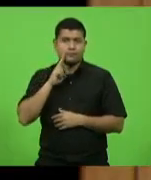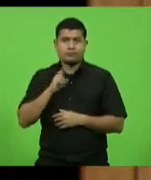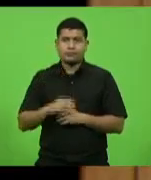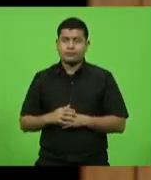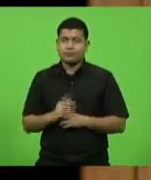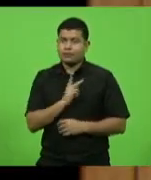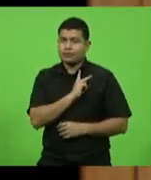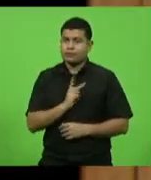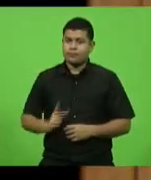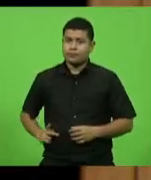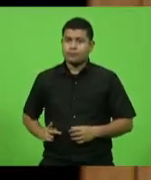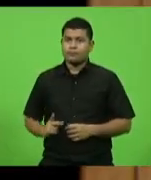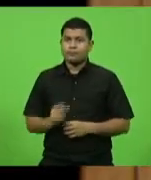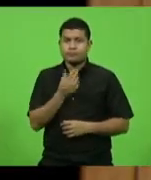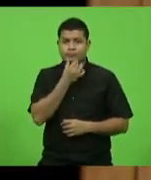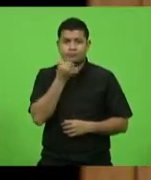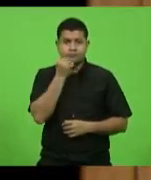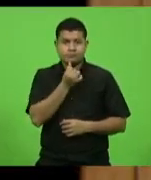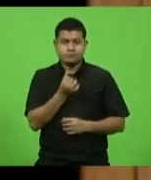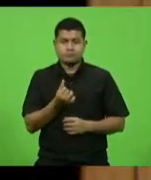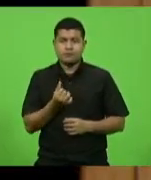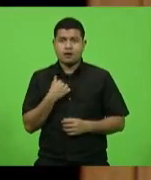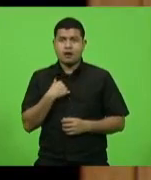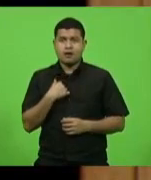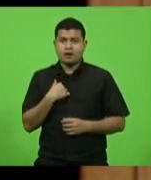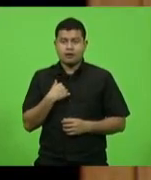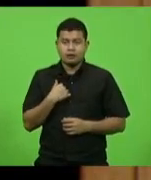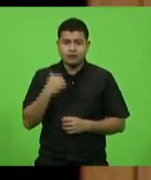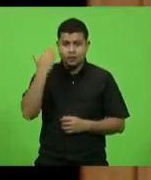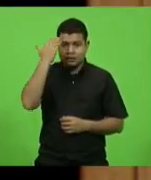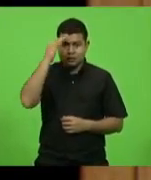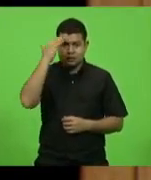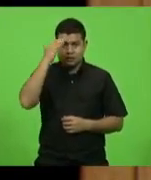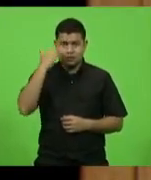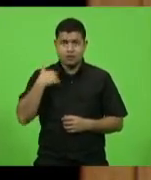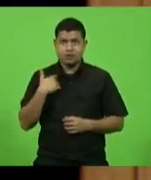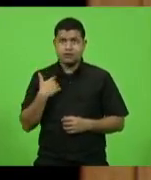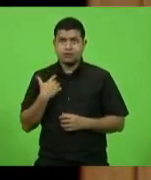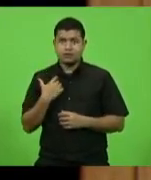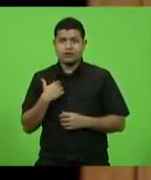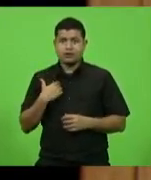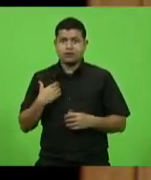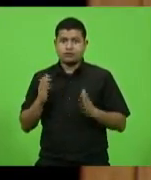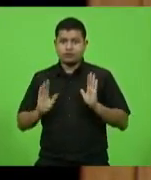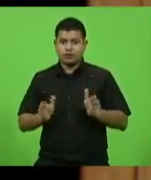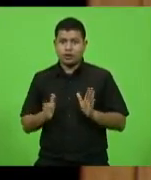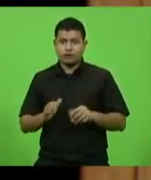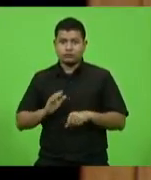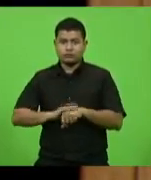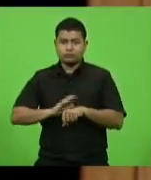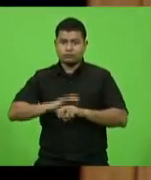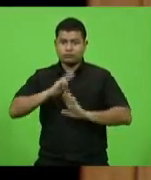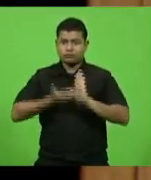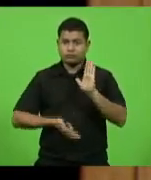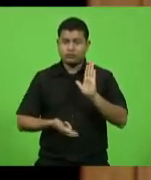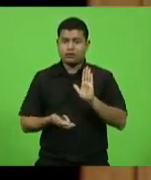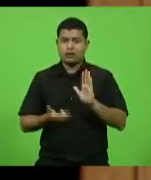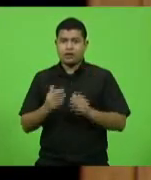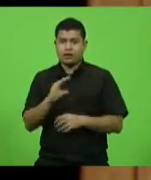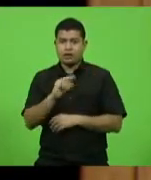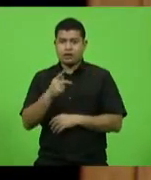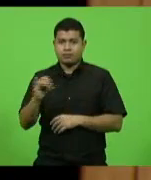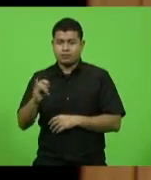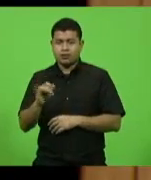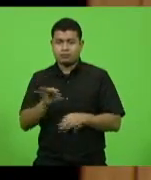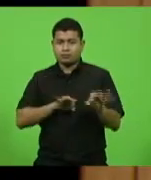presidente, senhores deputados. Considerando que atuei na CPI dos respiradores como relator. E preparei o voto pela